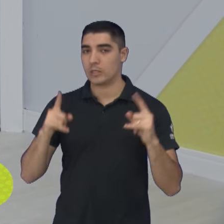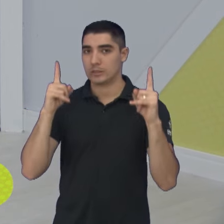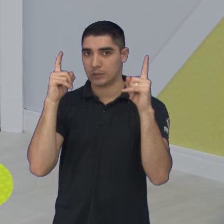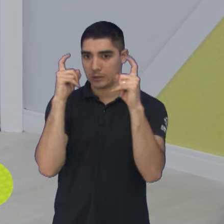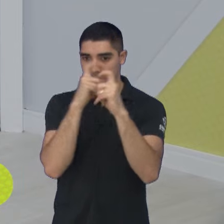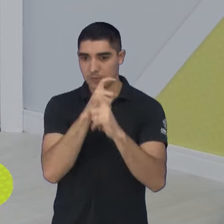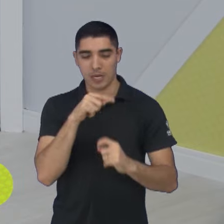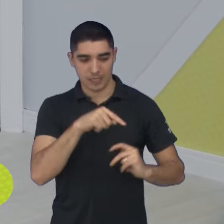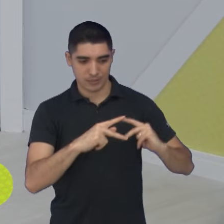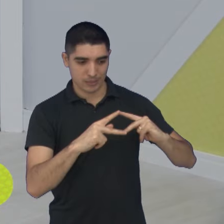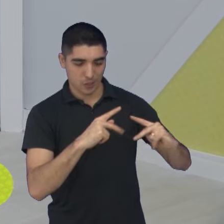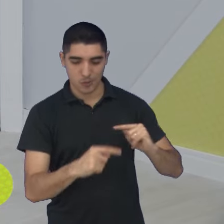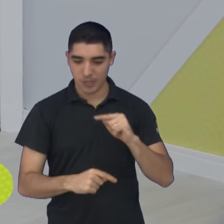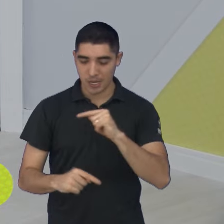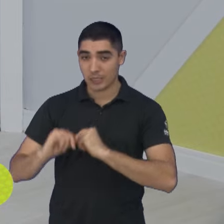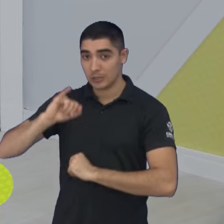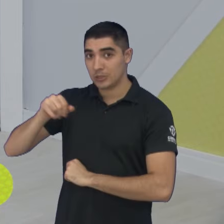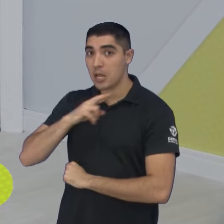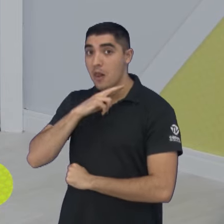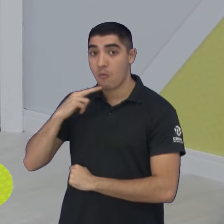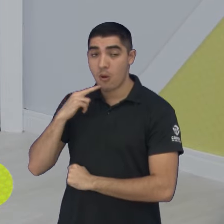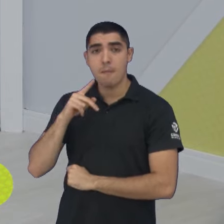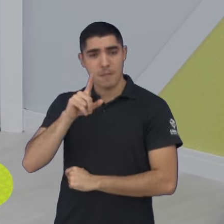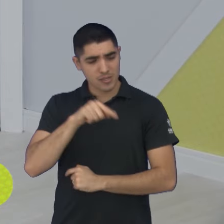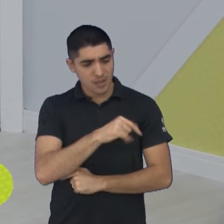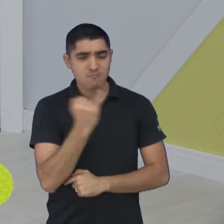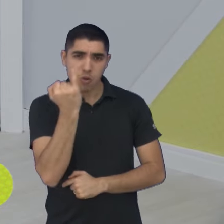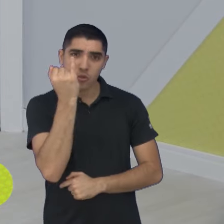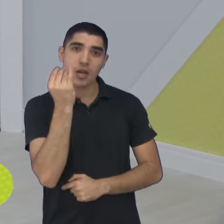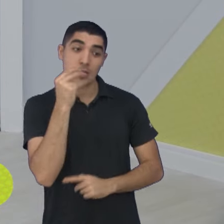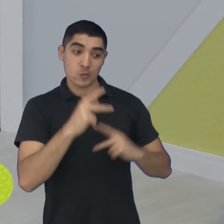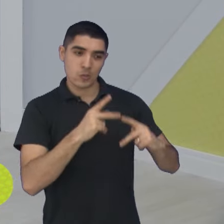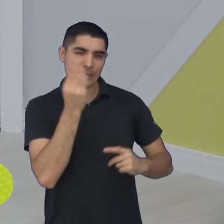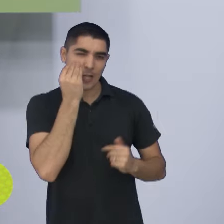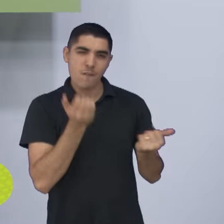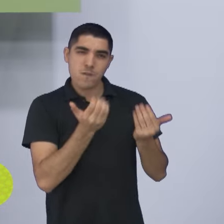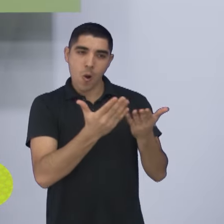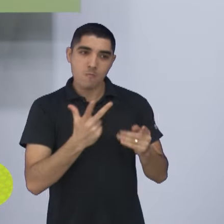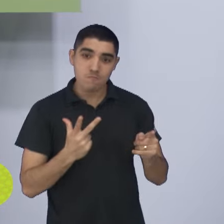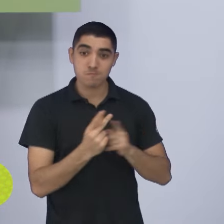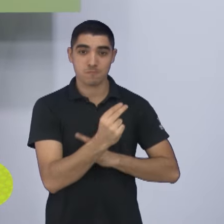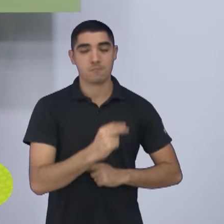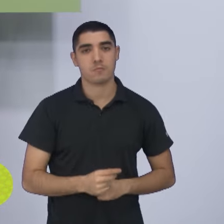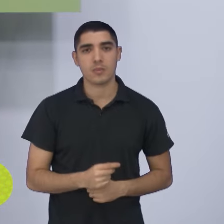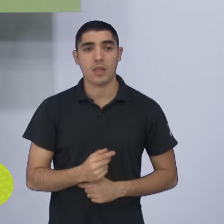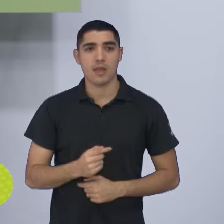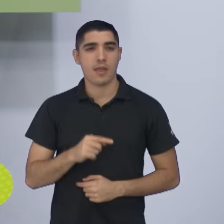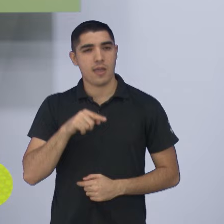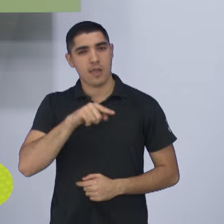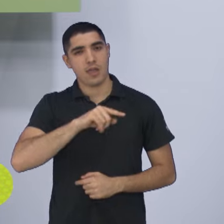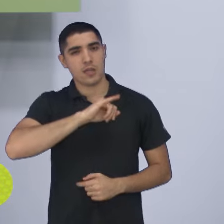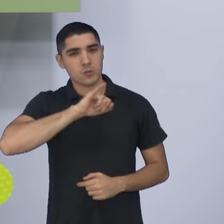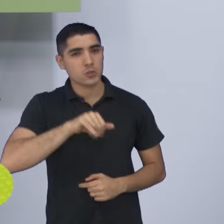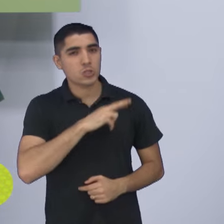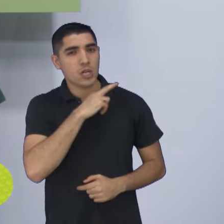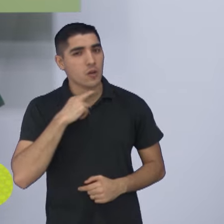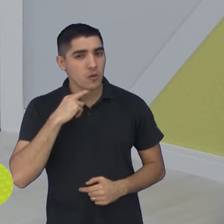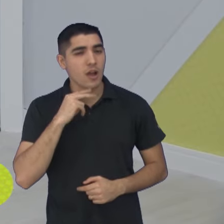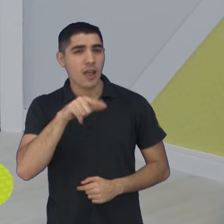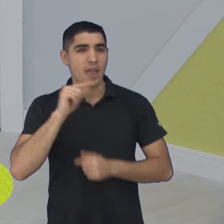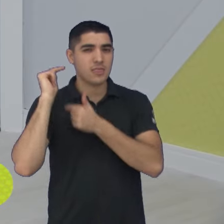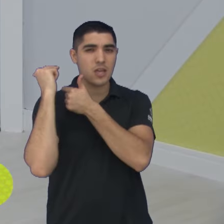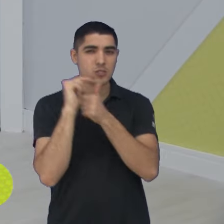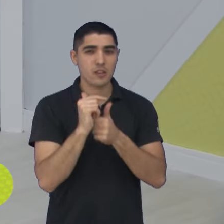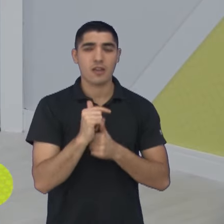mas é esse tipo de jogo que é bom para o São José chegar lá e beliscar três pontos fora de casa. É, o Jaraguá que é um time tradicional do futsal brasileiro. Não é mais